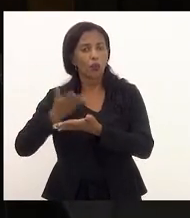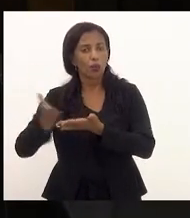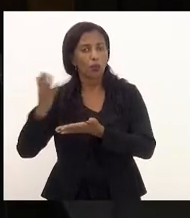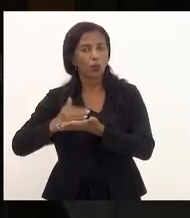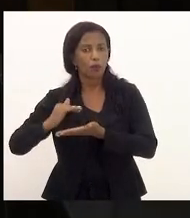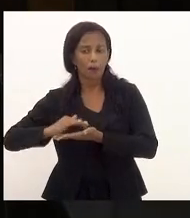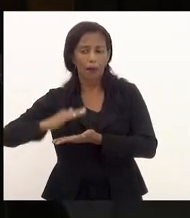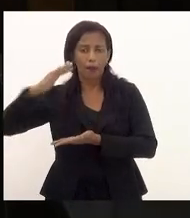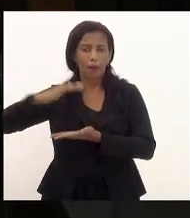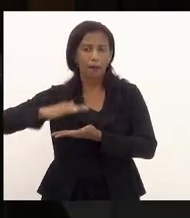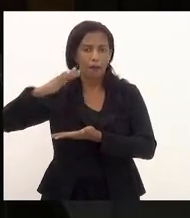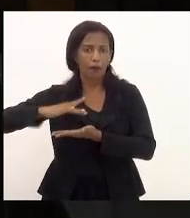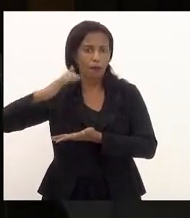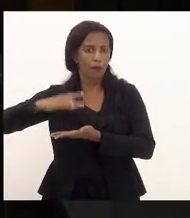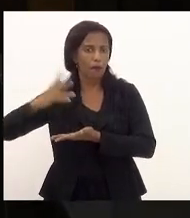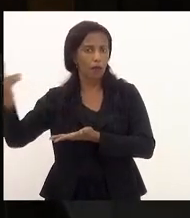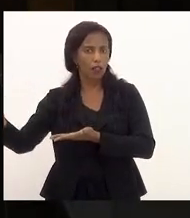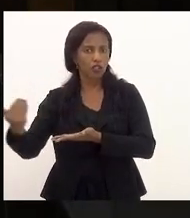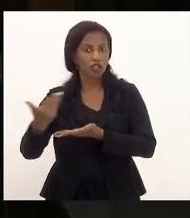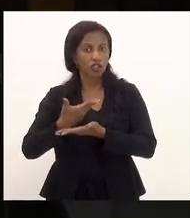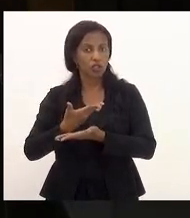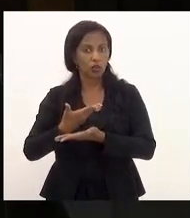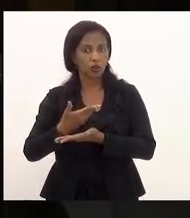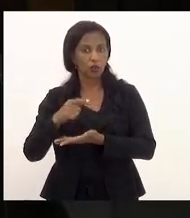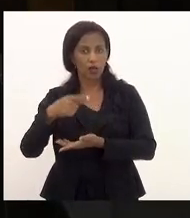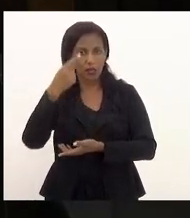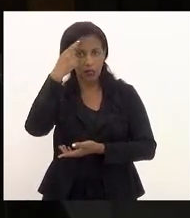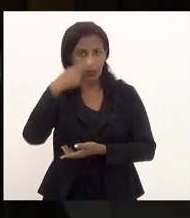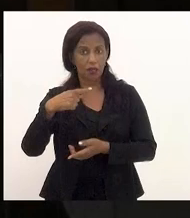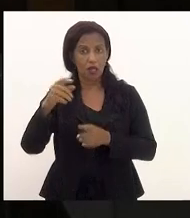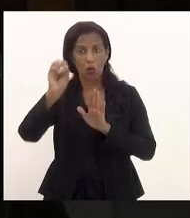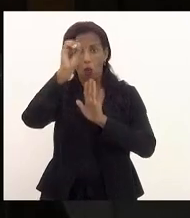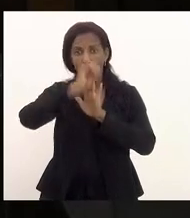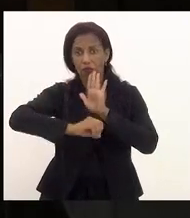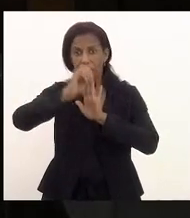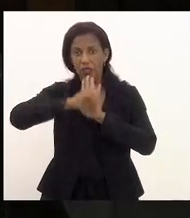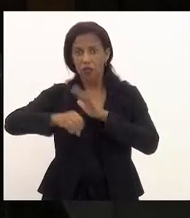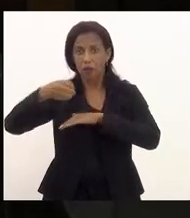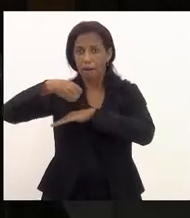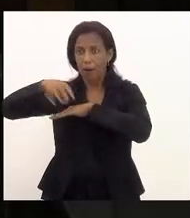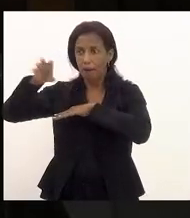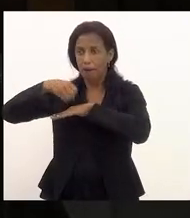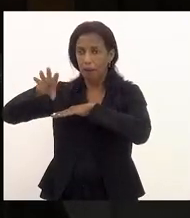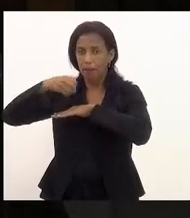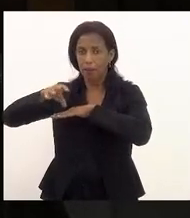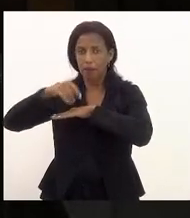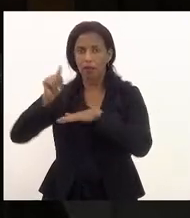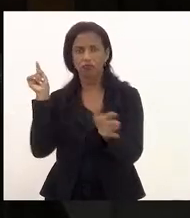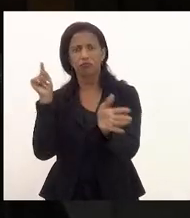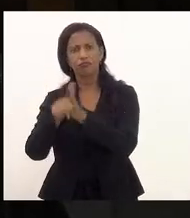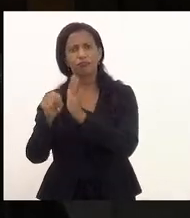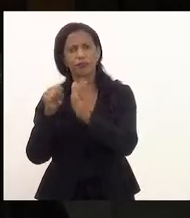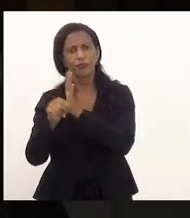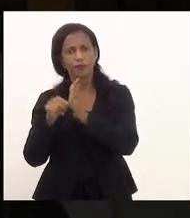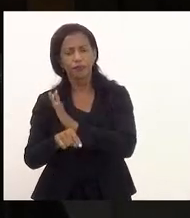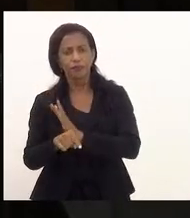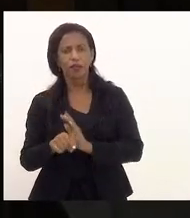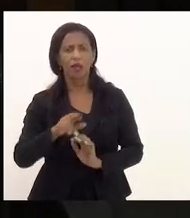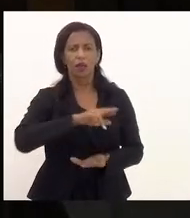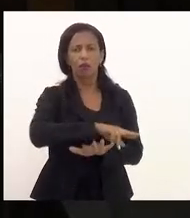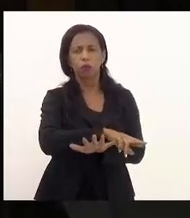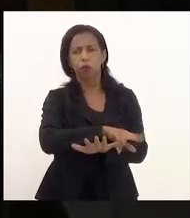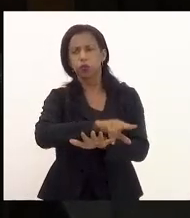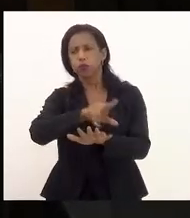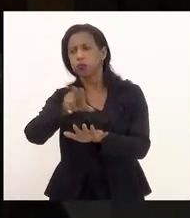que chegou essa semana, fruto dos ofícios que a gente fez de indagação às várias